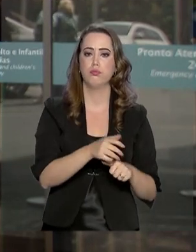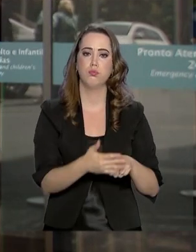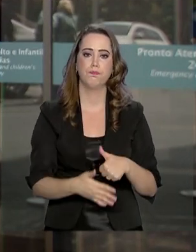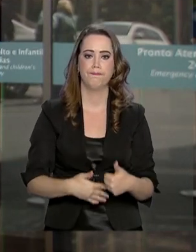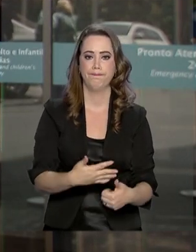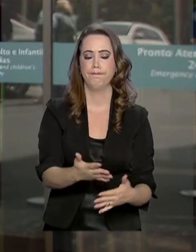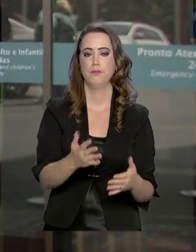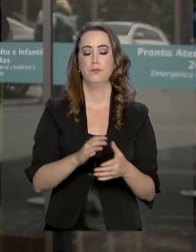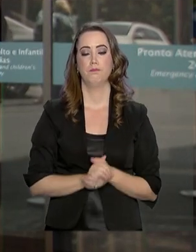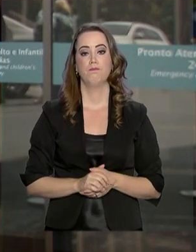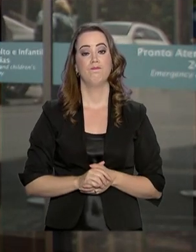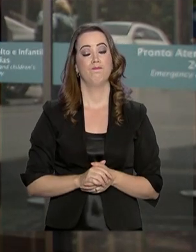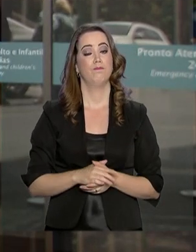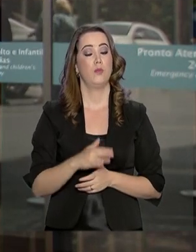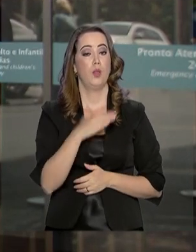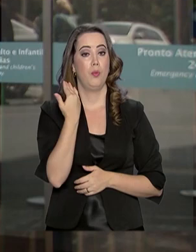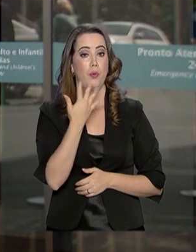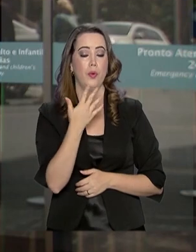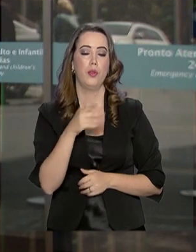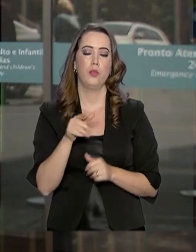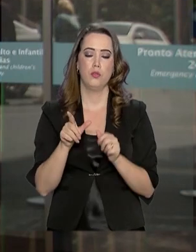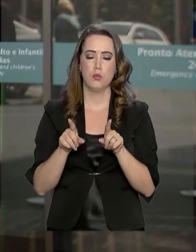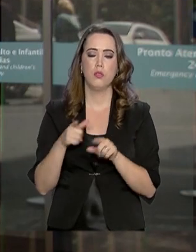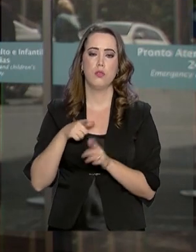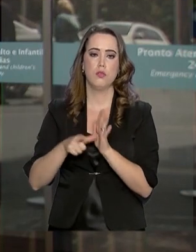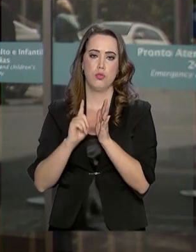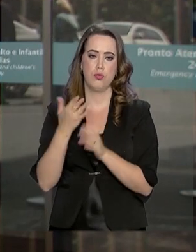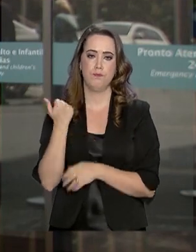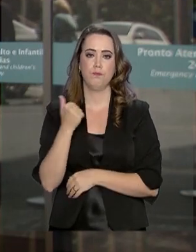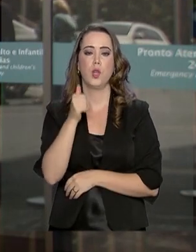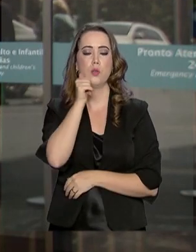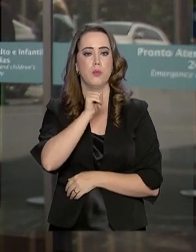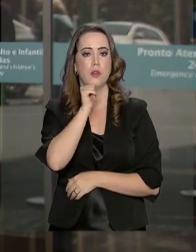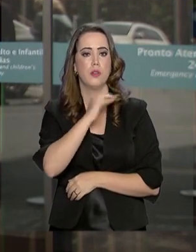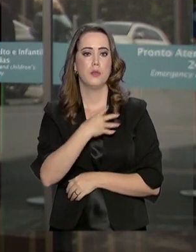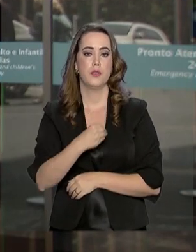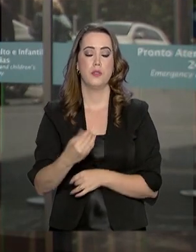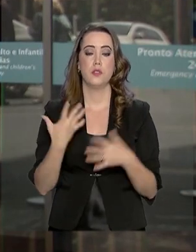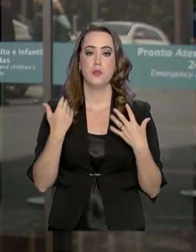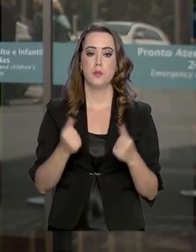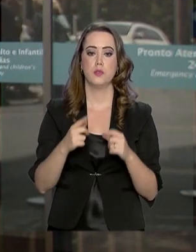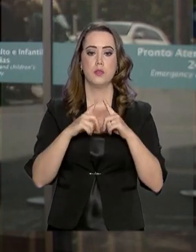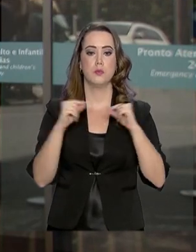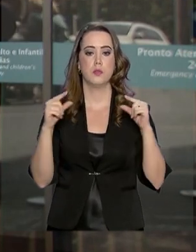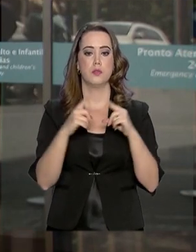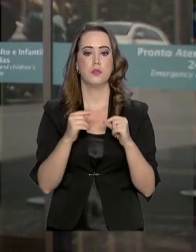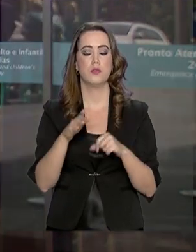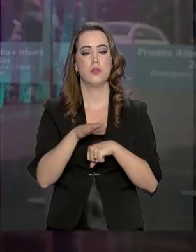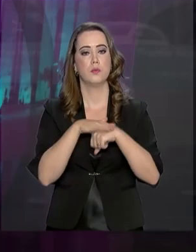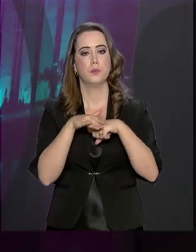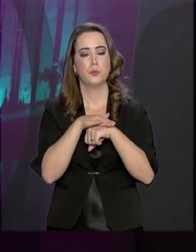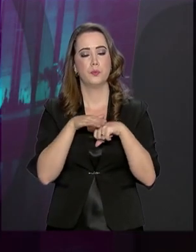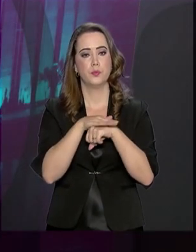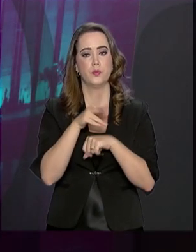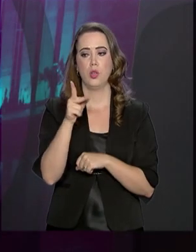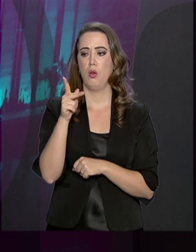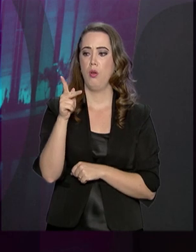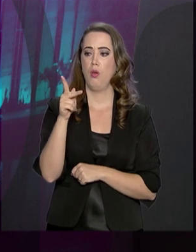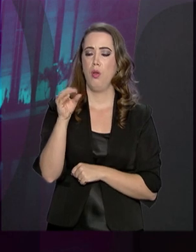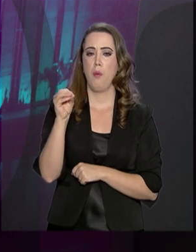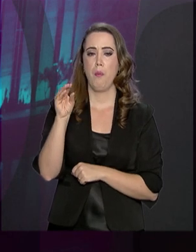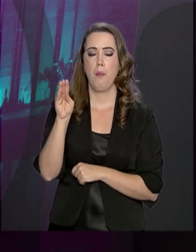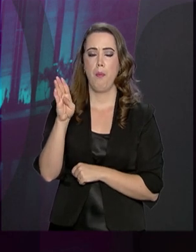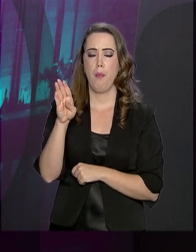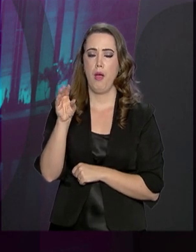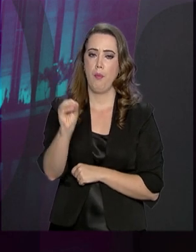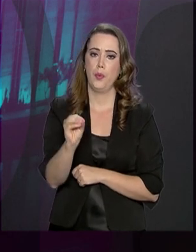filhos. As causas do acidente ainda estão sendo investigadas. Vamos agora, a Brasília, conversar com o repórter Pablo Mundim, que